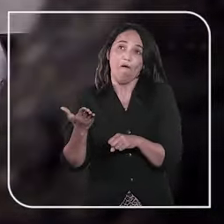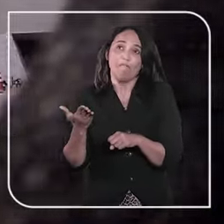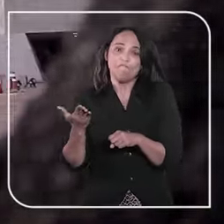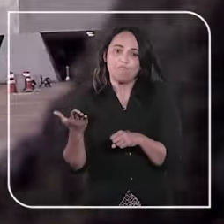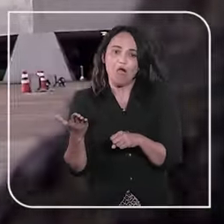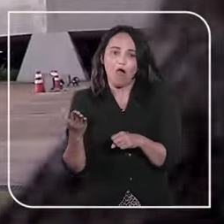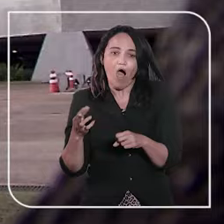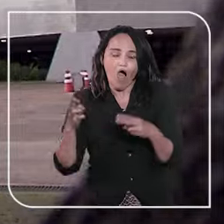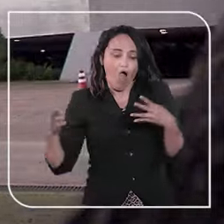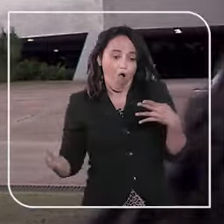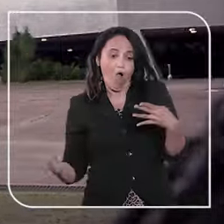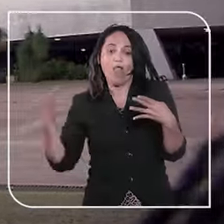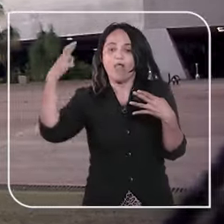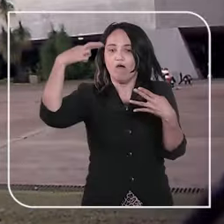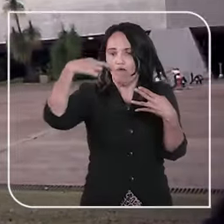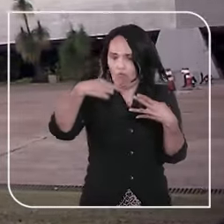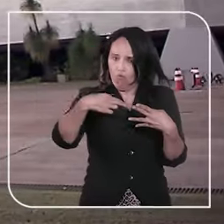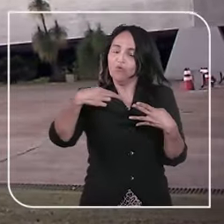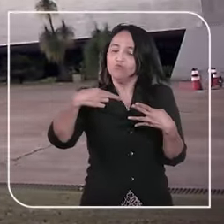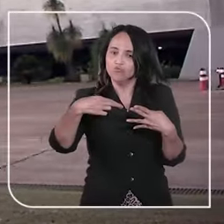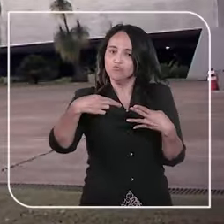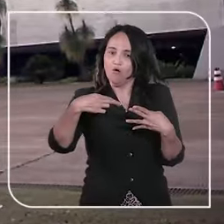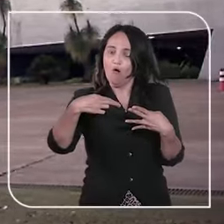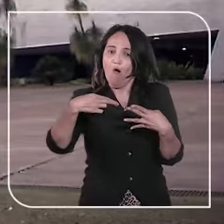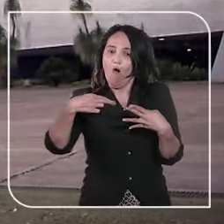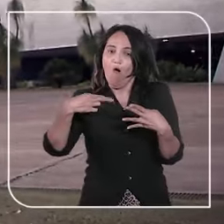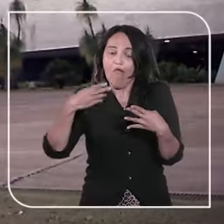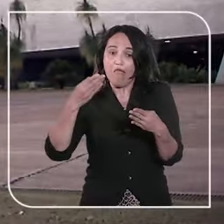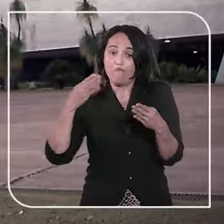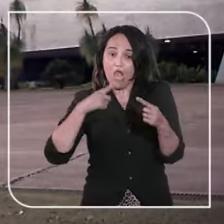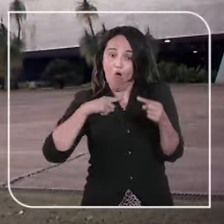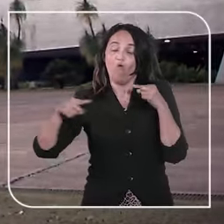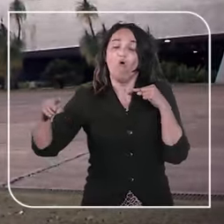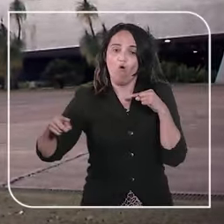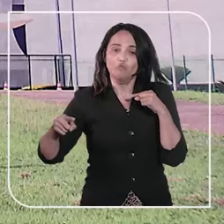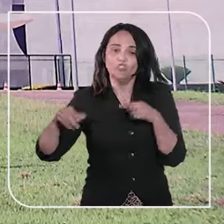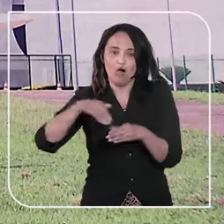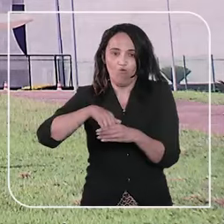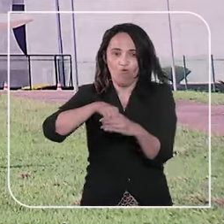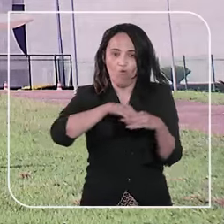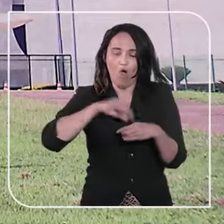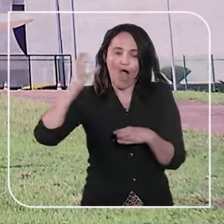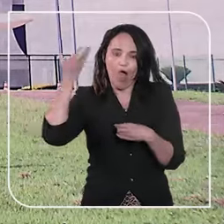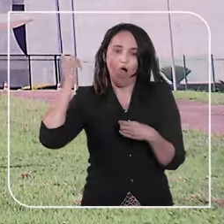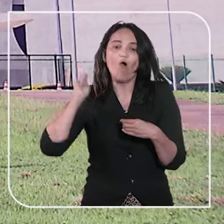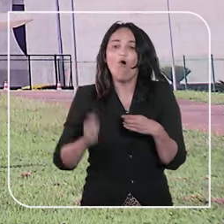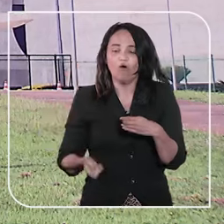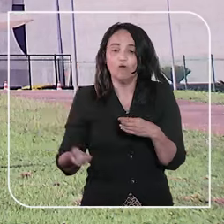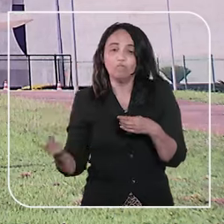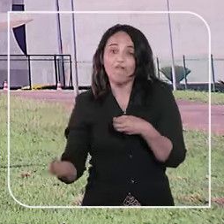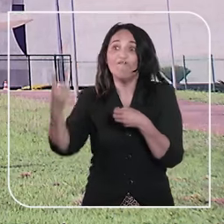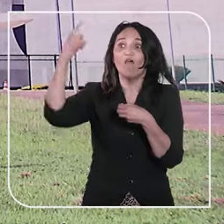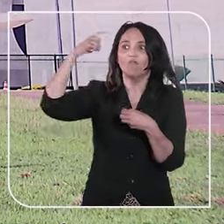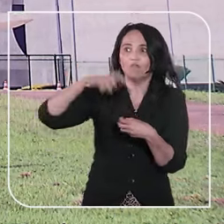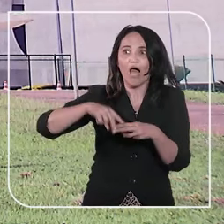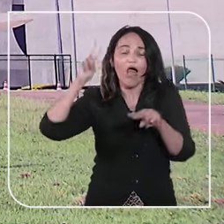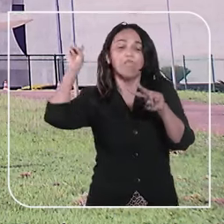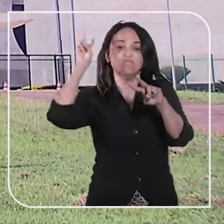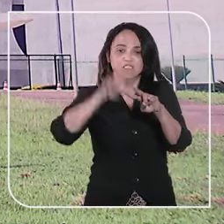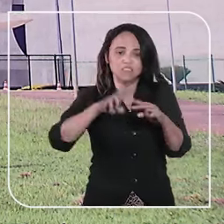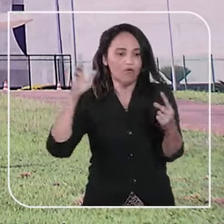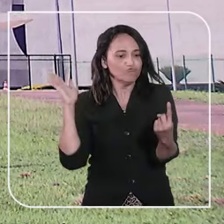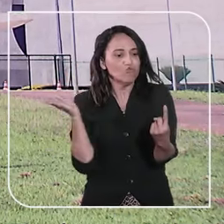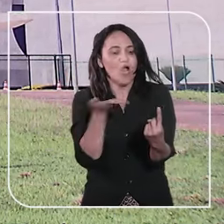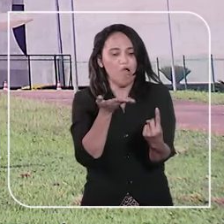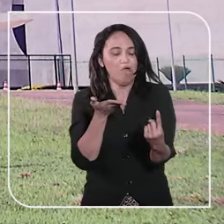efeito suspensivo ao recurso especial interposto contra o acórdão do TJRS para que fosse restabelecida a prisão preventiva do